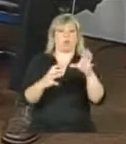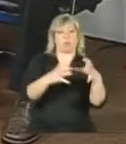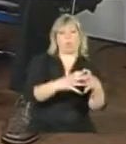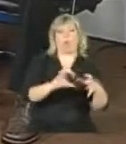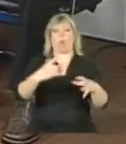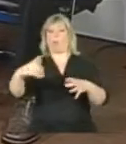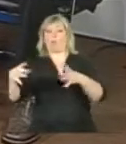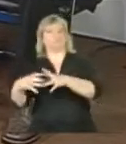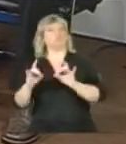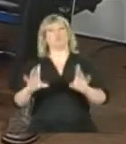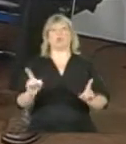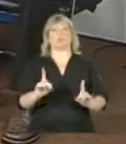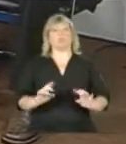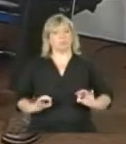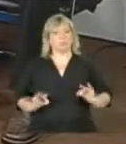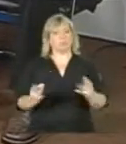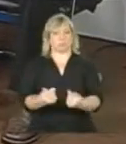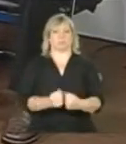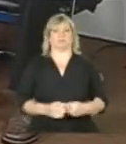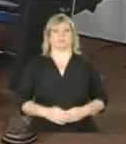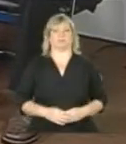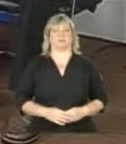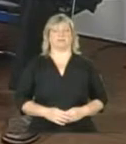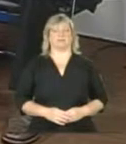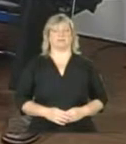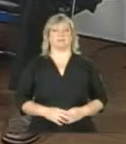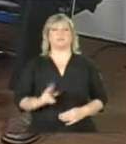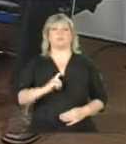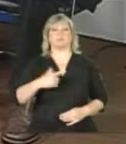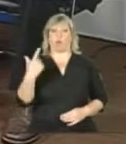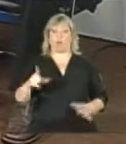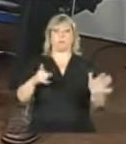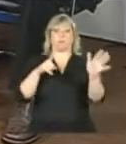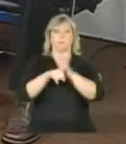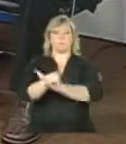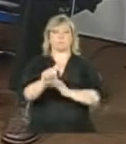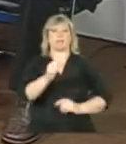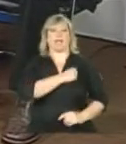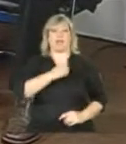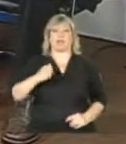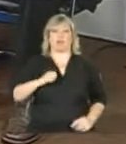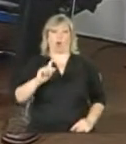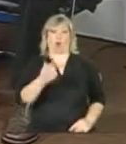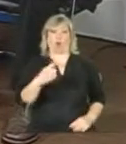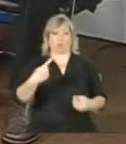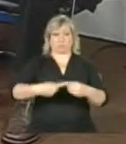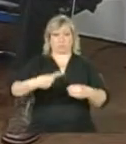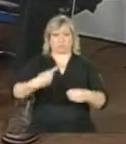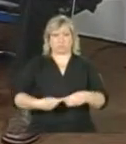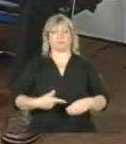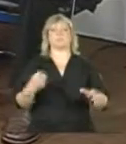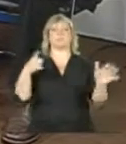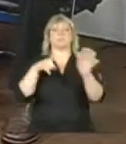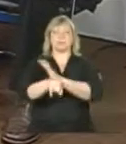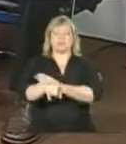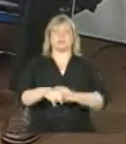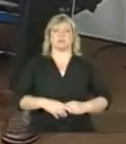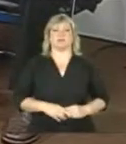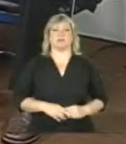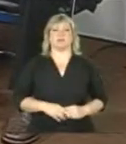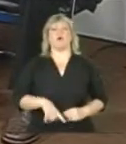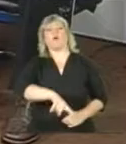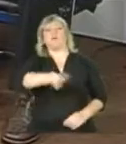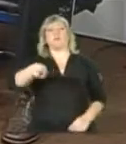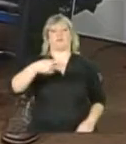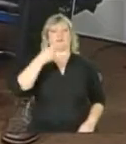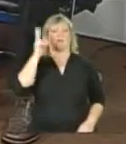existente. Roberto, Sinei Lacerda, de Anápolis, Goiás, pergunta. Vocês falaram no